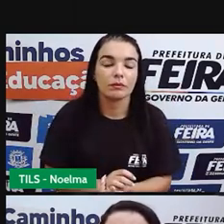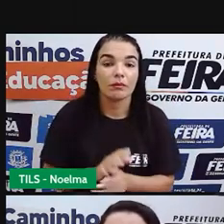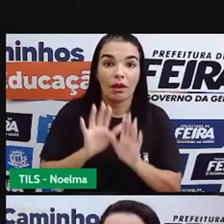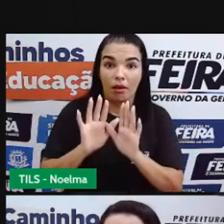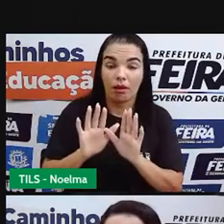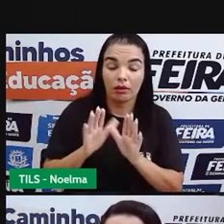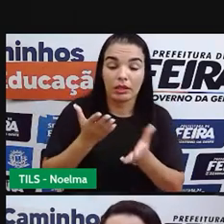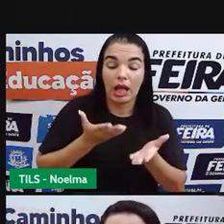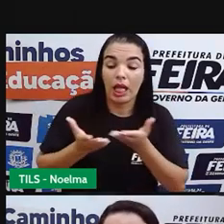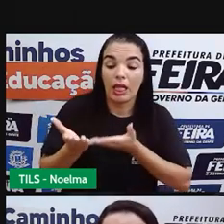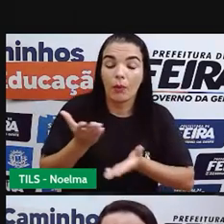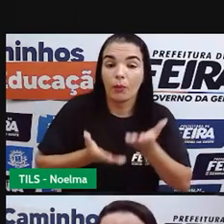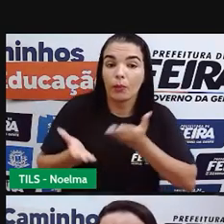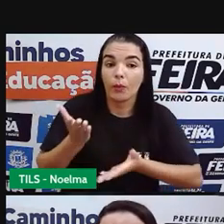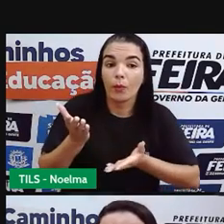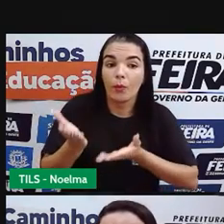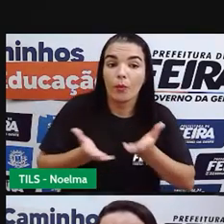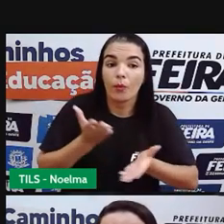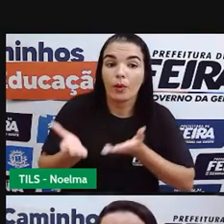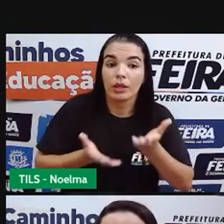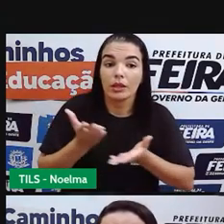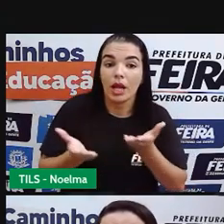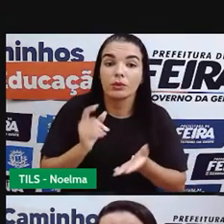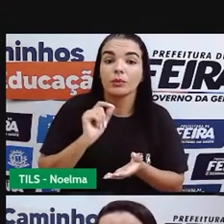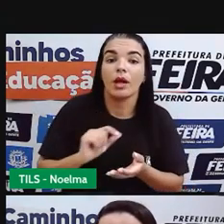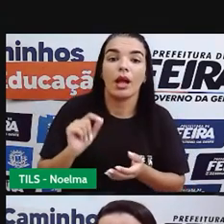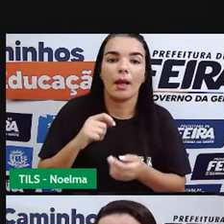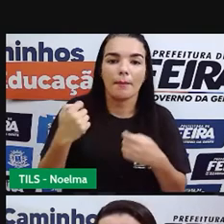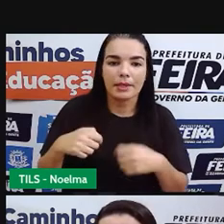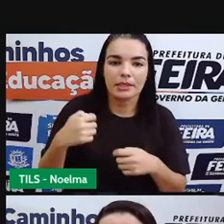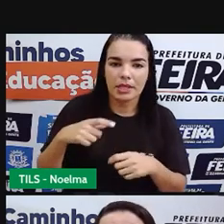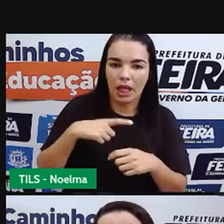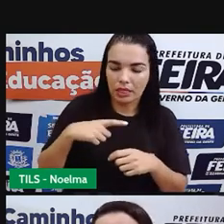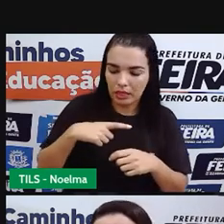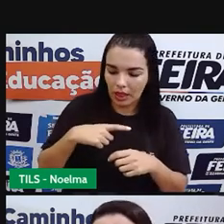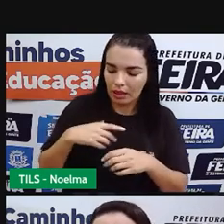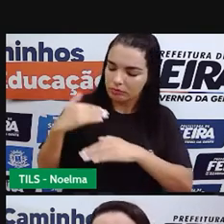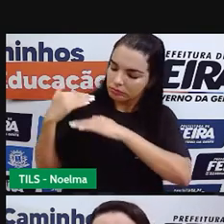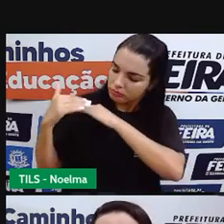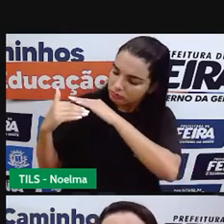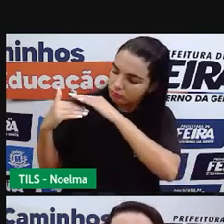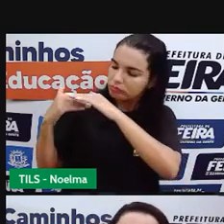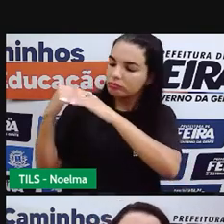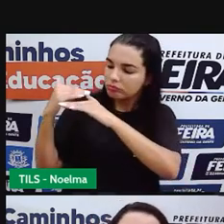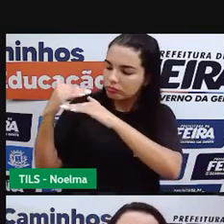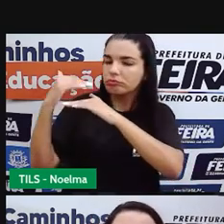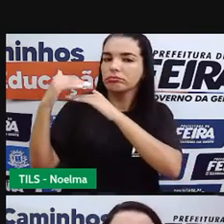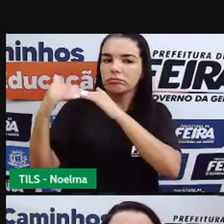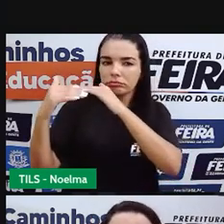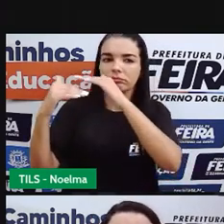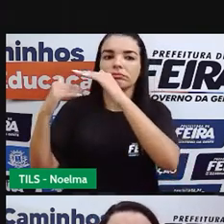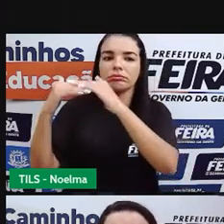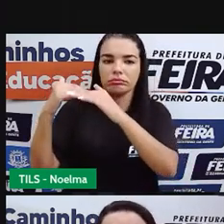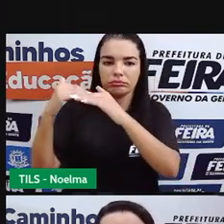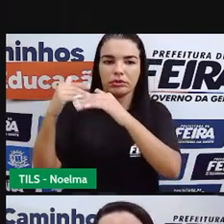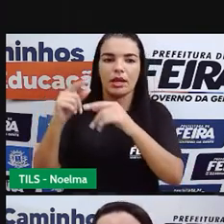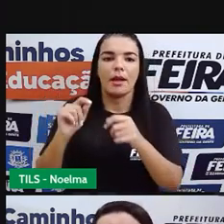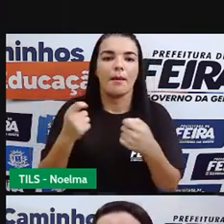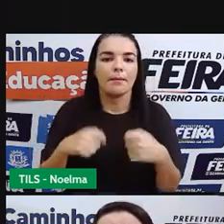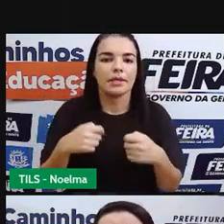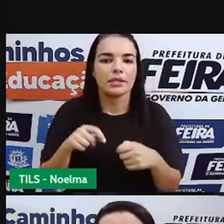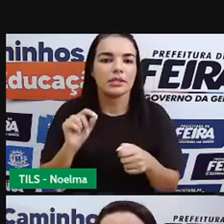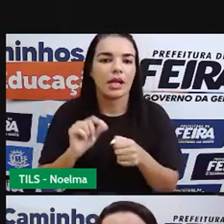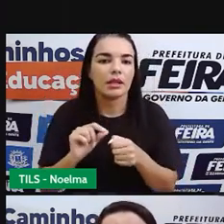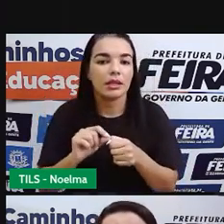Qual o tratamento? O tratamento, ele deve ser realizado de forma multidisciplinar, assim como as outras doenças que a gente viu também, onde nós